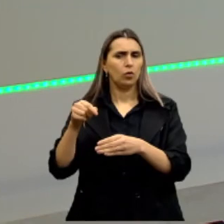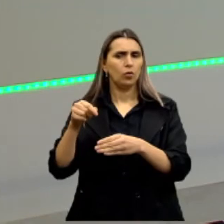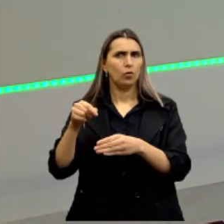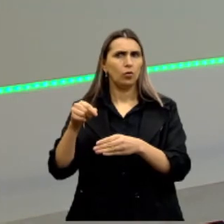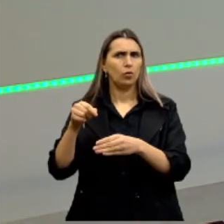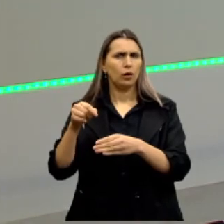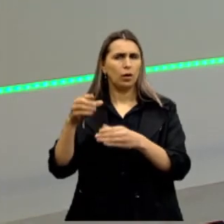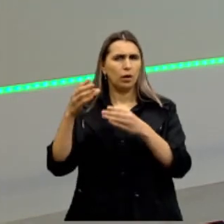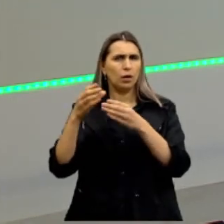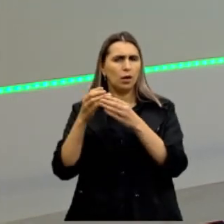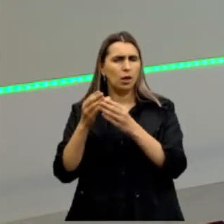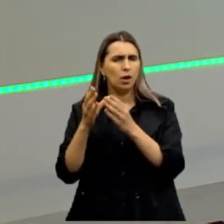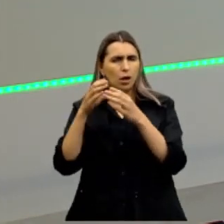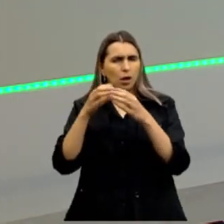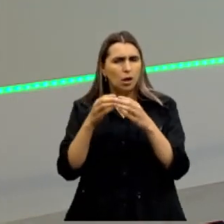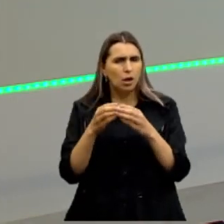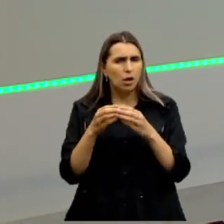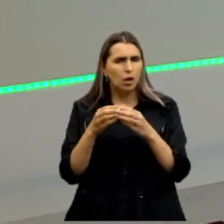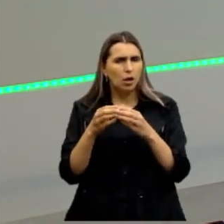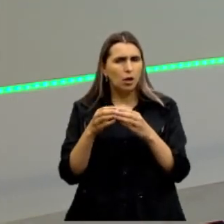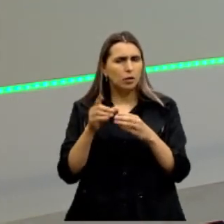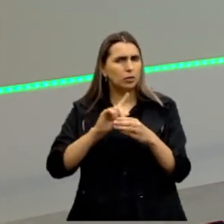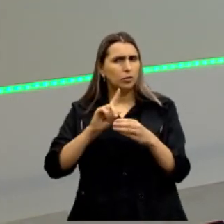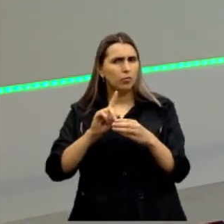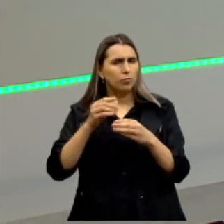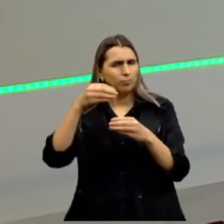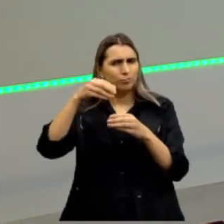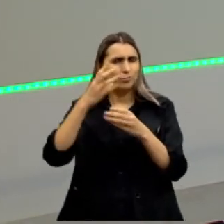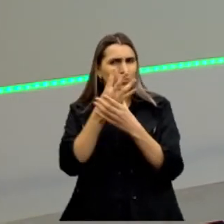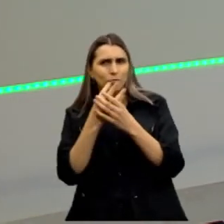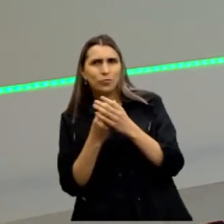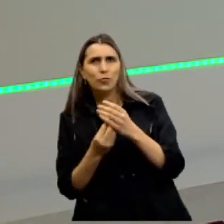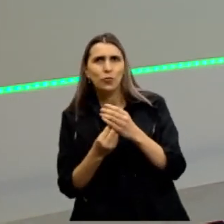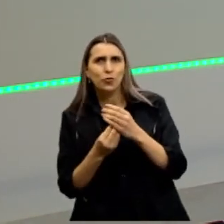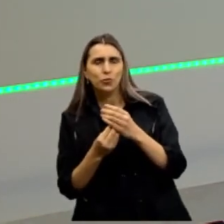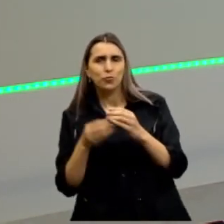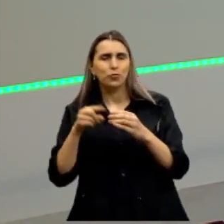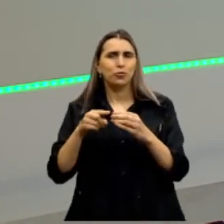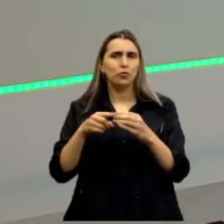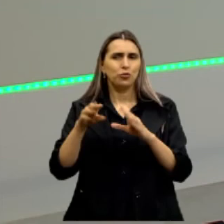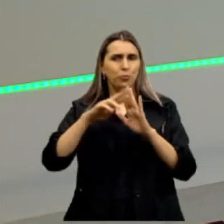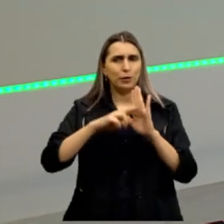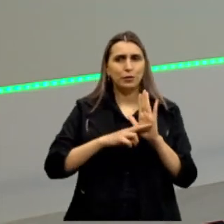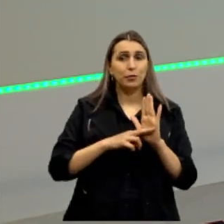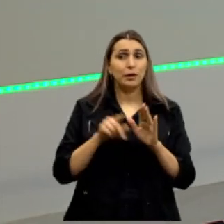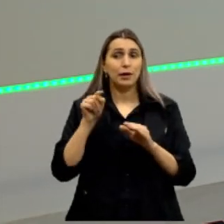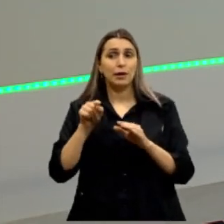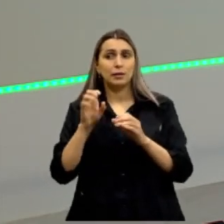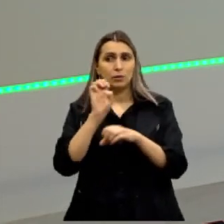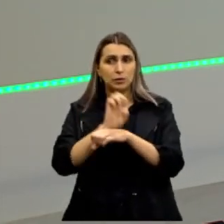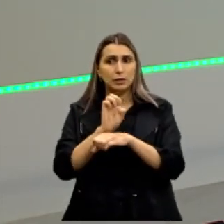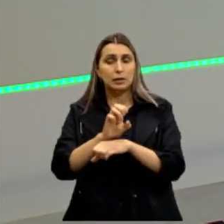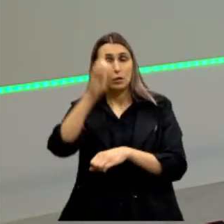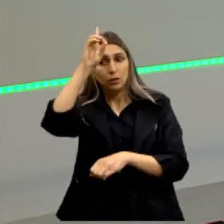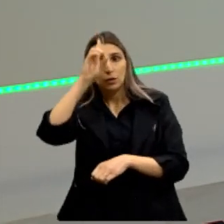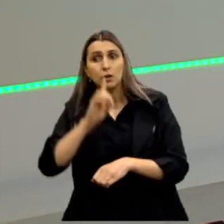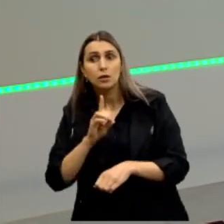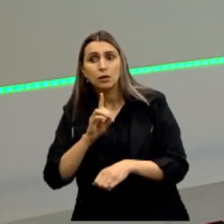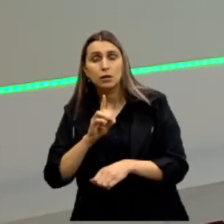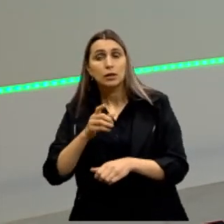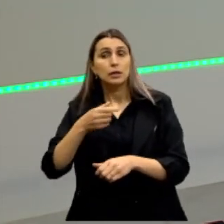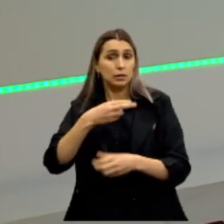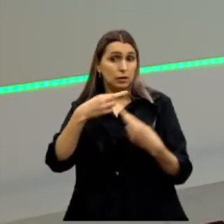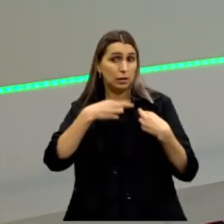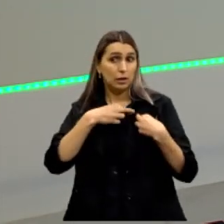àquele funil, que não passa pelo filtro, esse então o Estado tem o direito, tem o